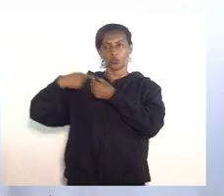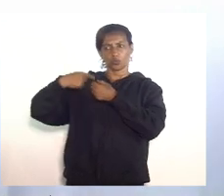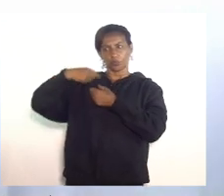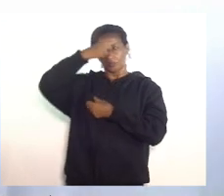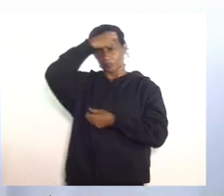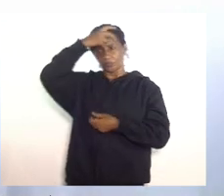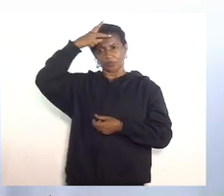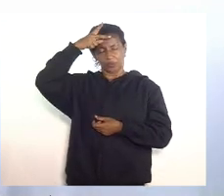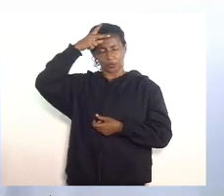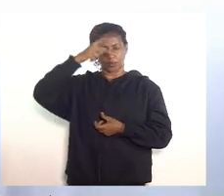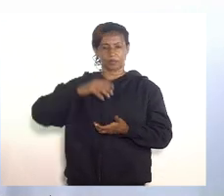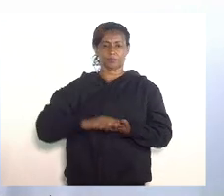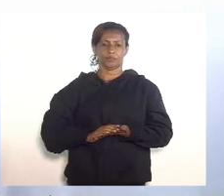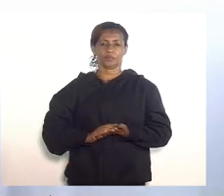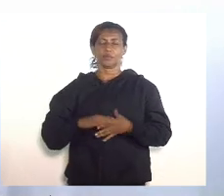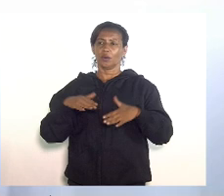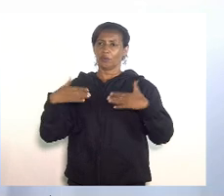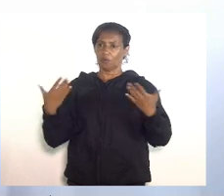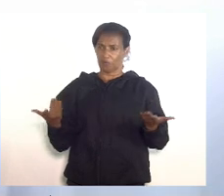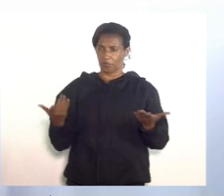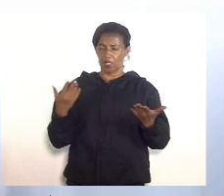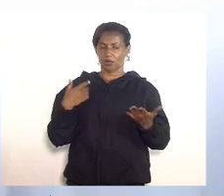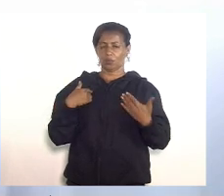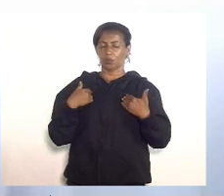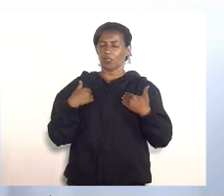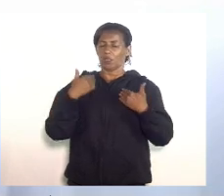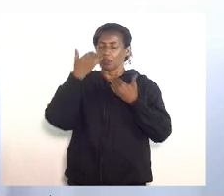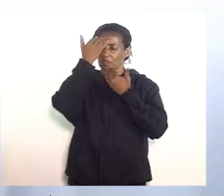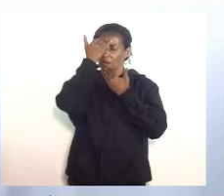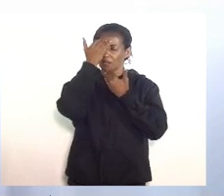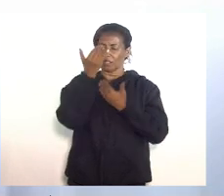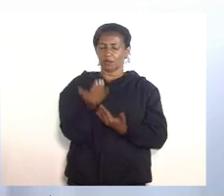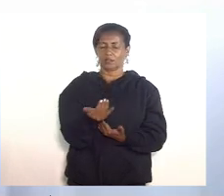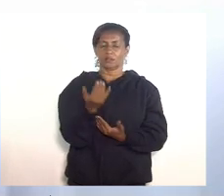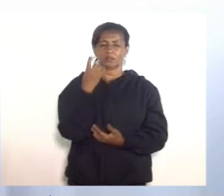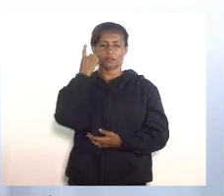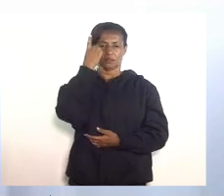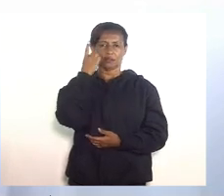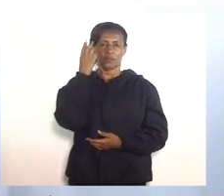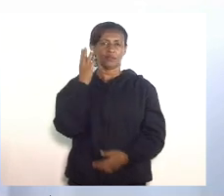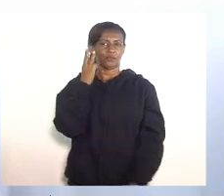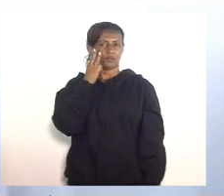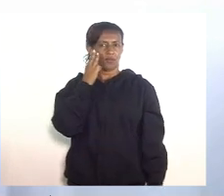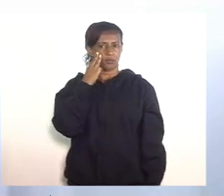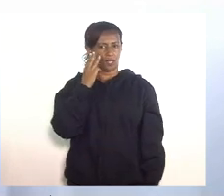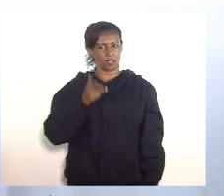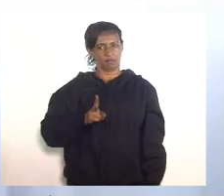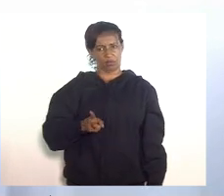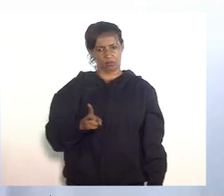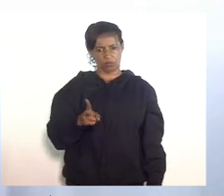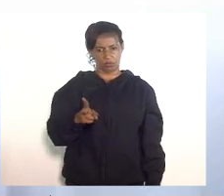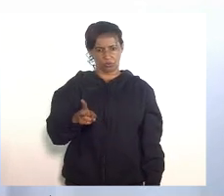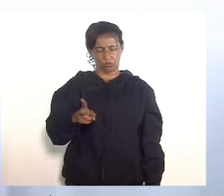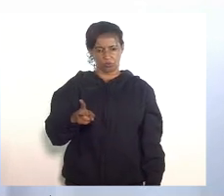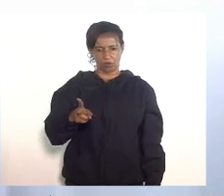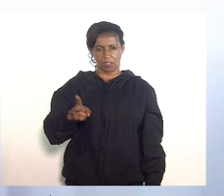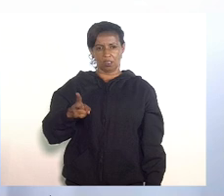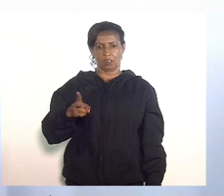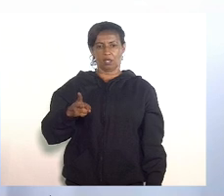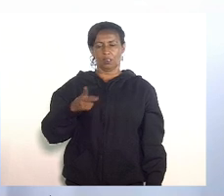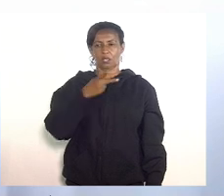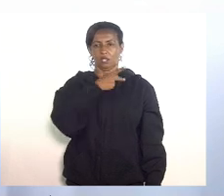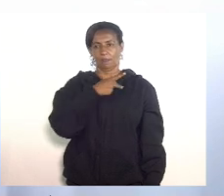então feitas essas considerações eu quero agradecer aqui ao deputado Valdeque Carneiro que continuará na presidência